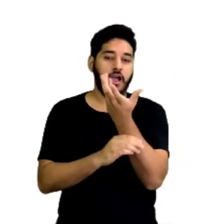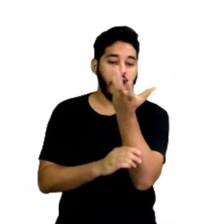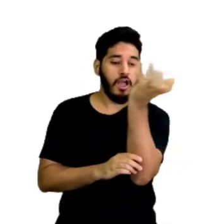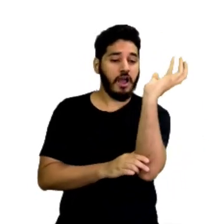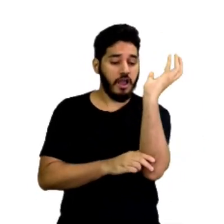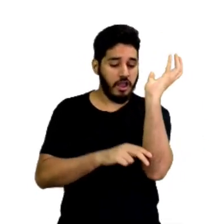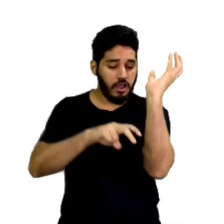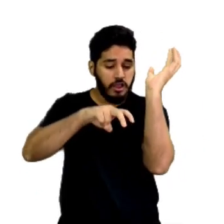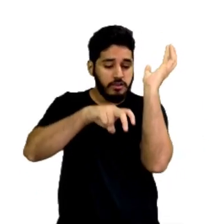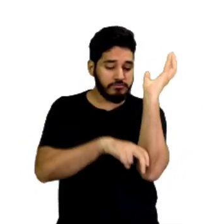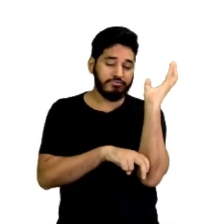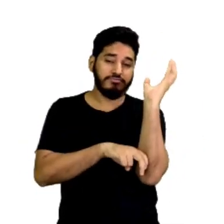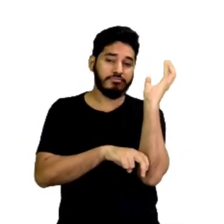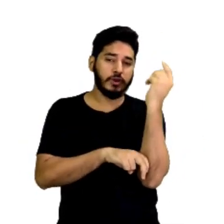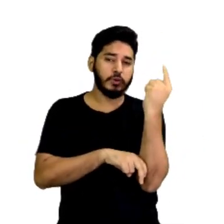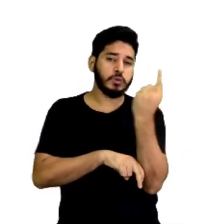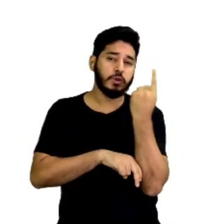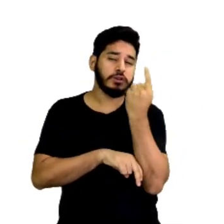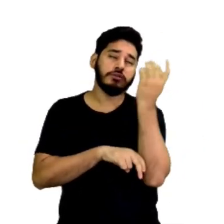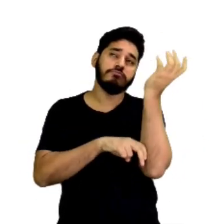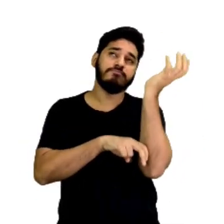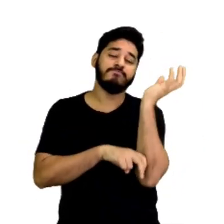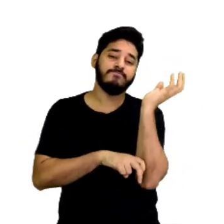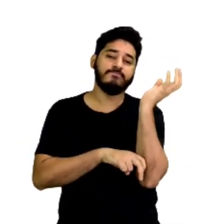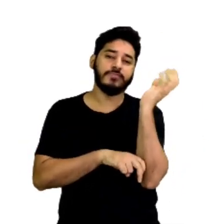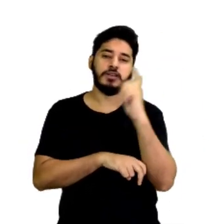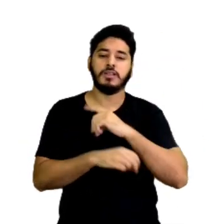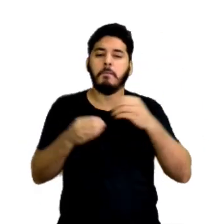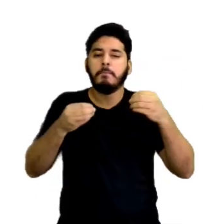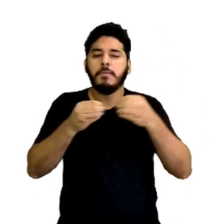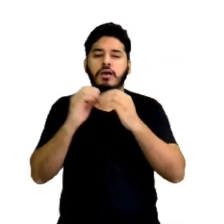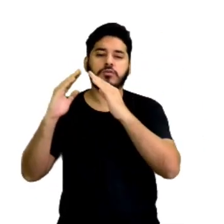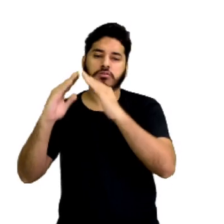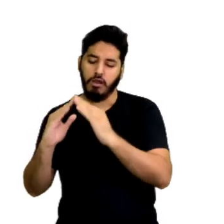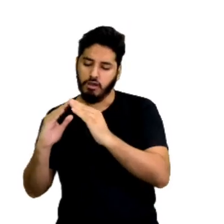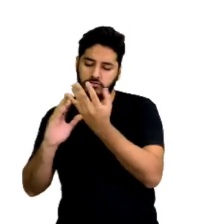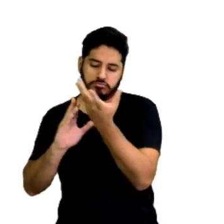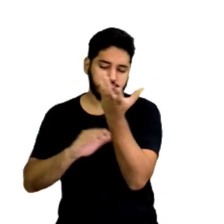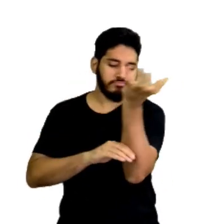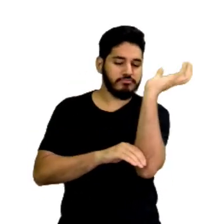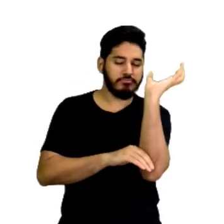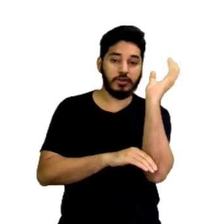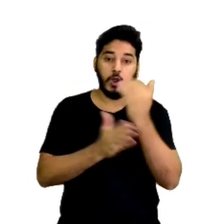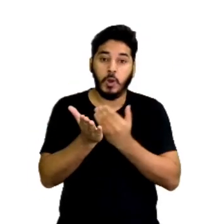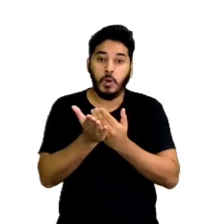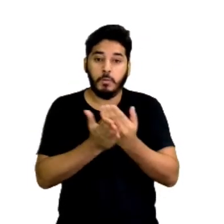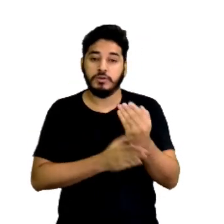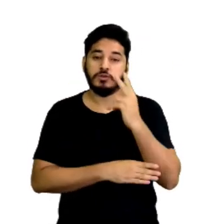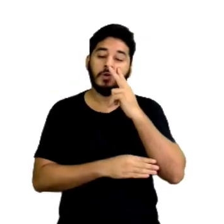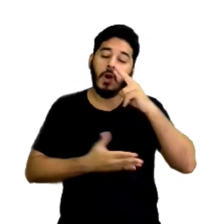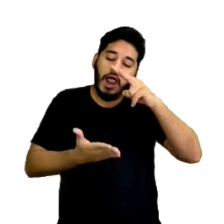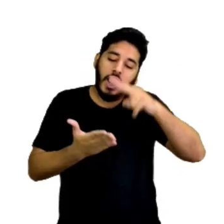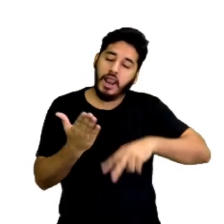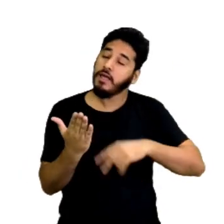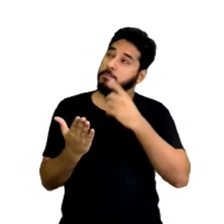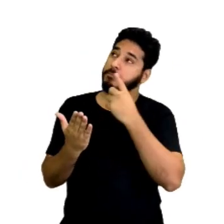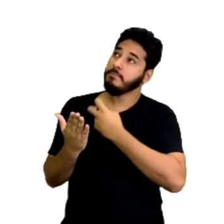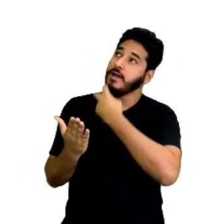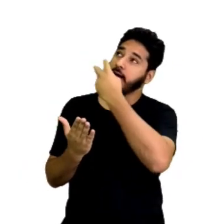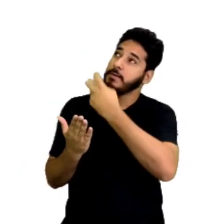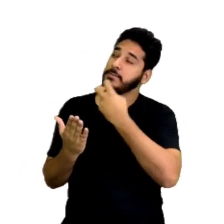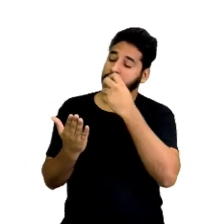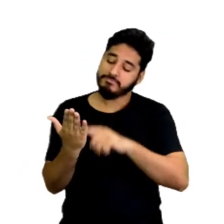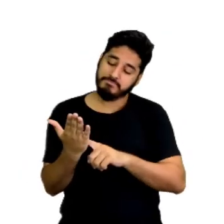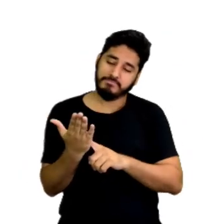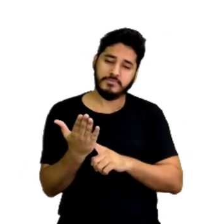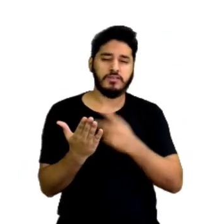uma árvore solitária que havia perto de sua casa. E começou a ler para ela. Digo que a árvore